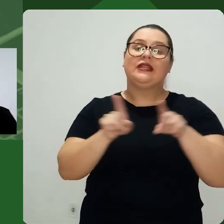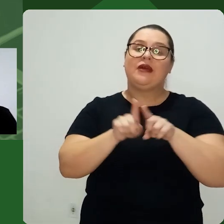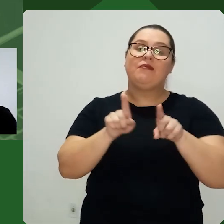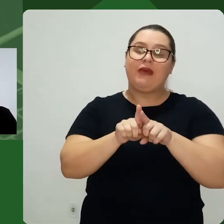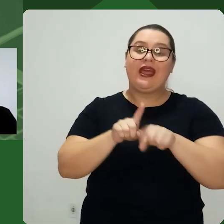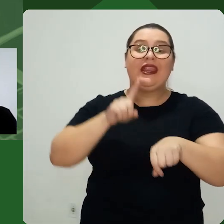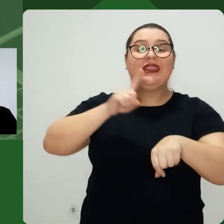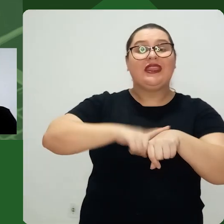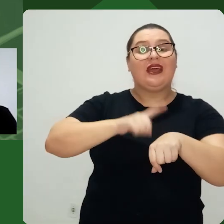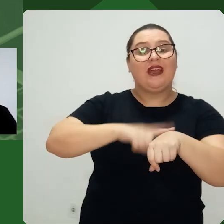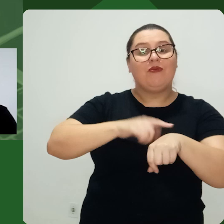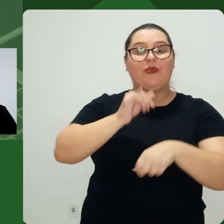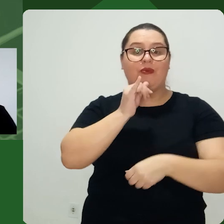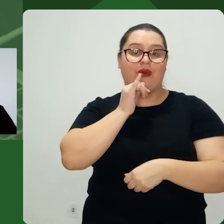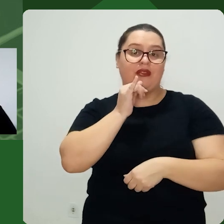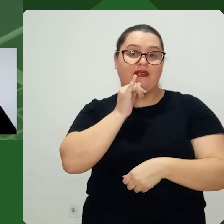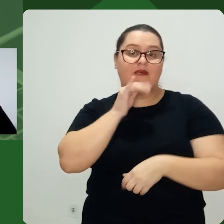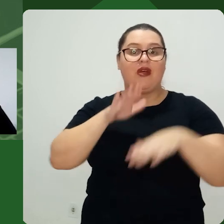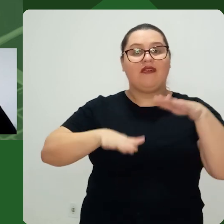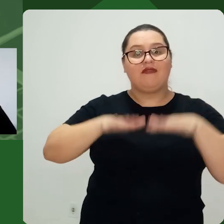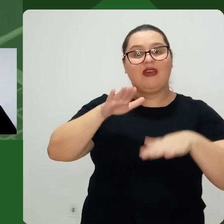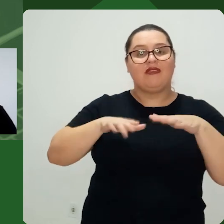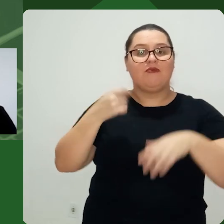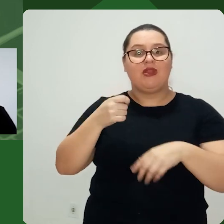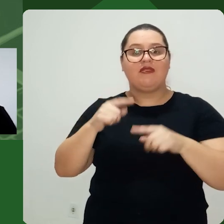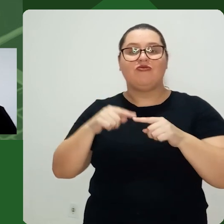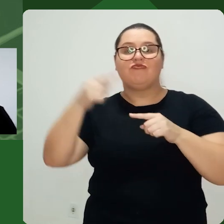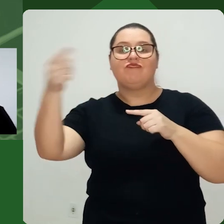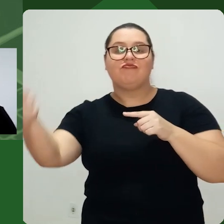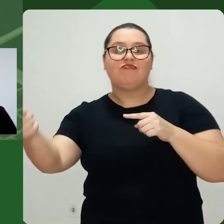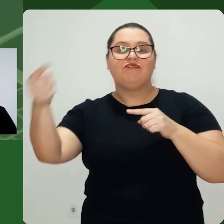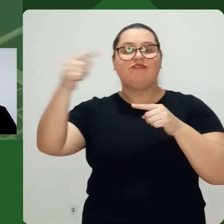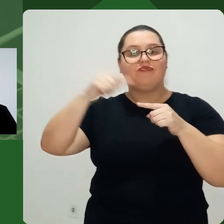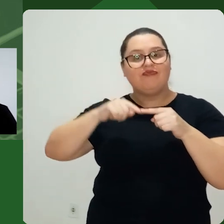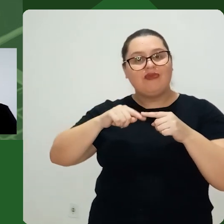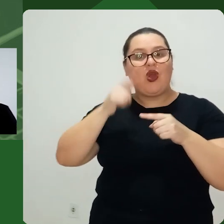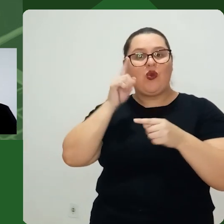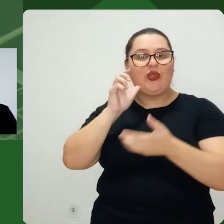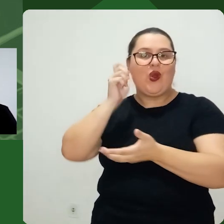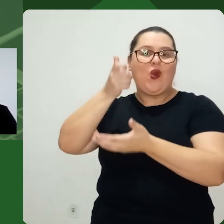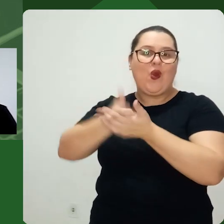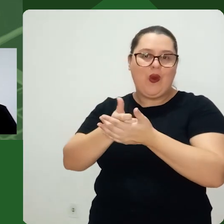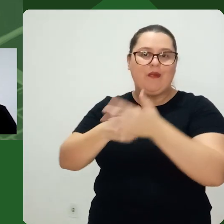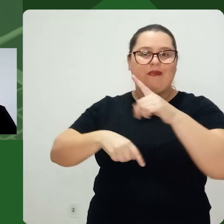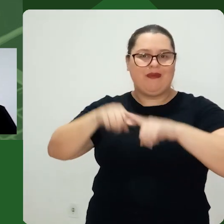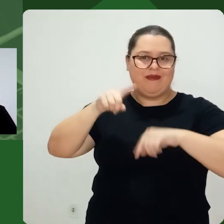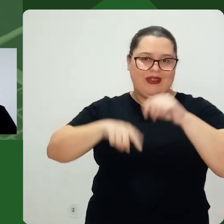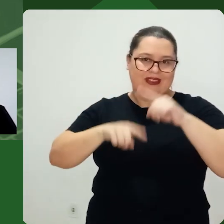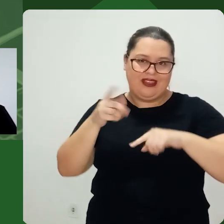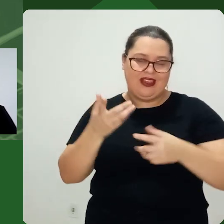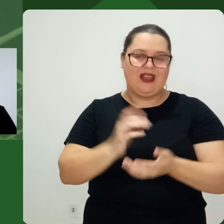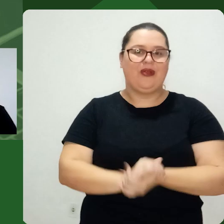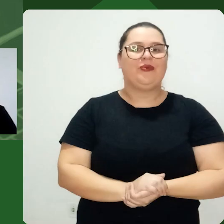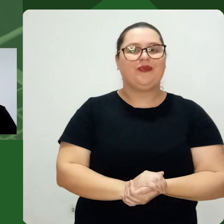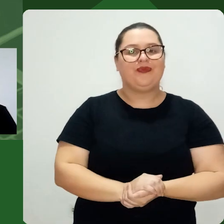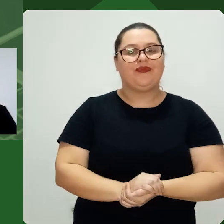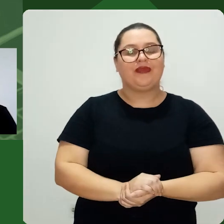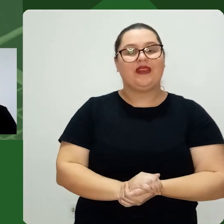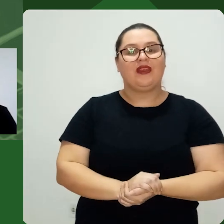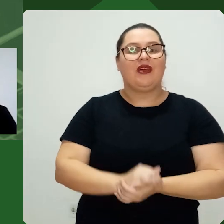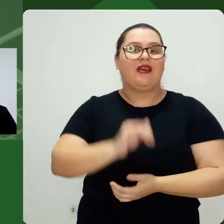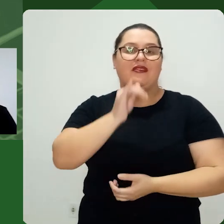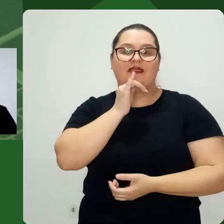Eu vou ter um custo de tempo Porque por vezes Eu preciso me deslocar Para conseguir comprar